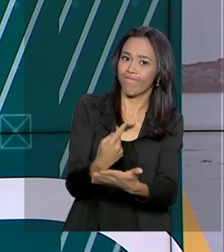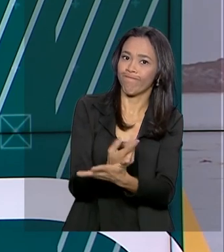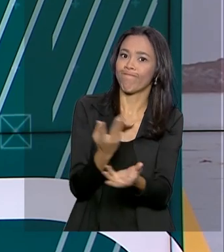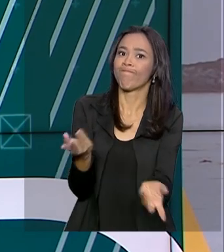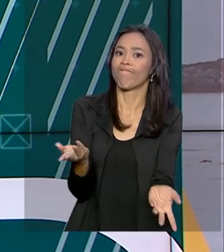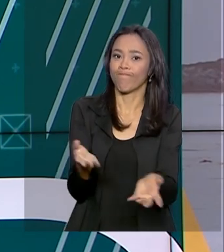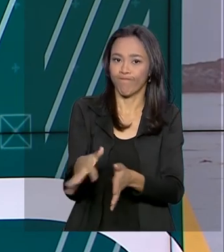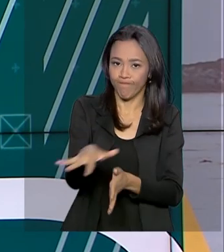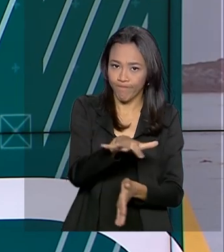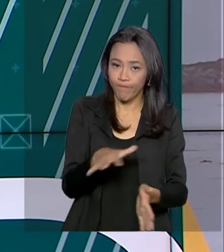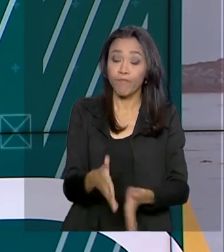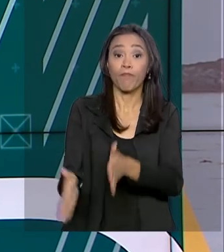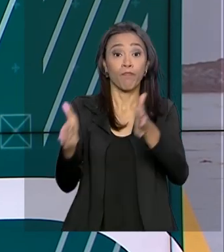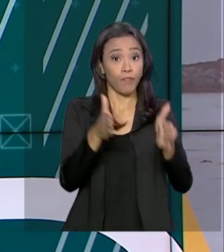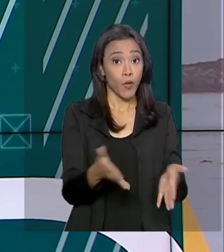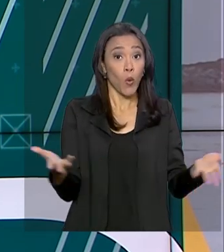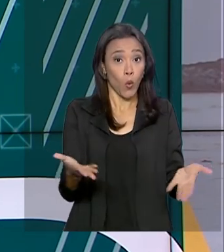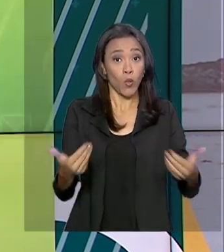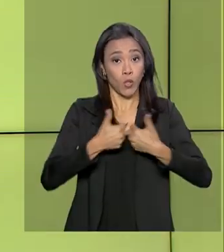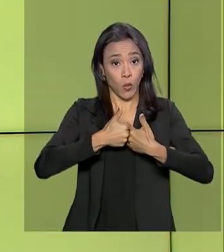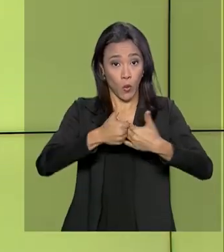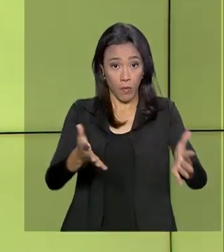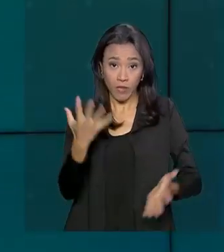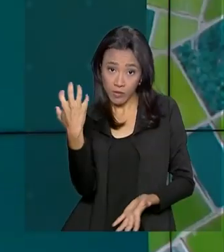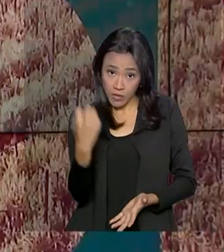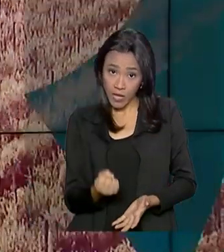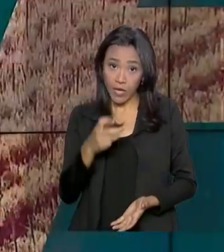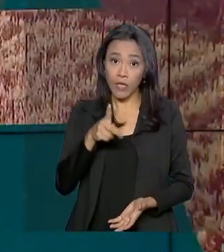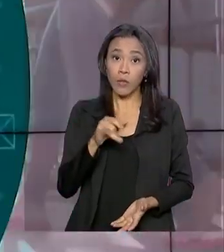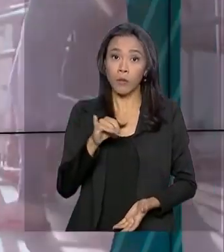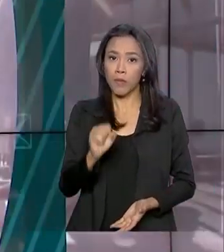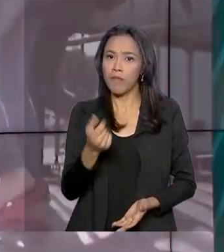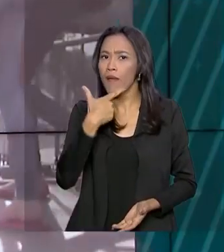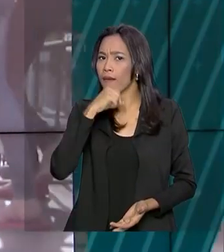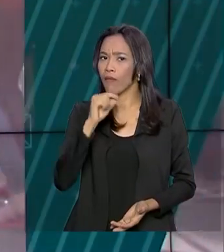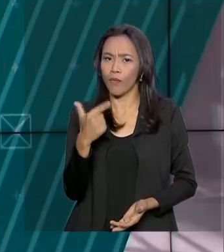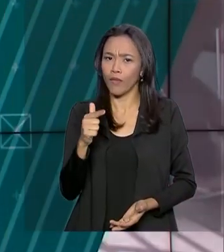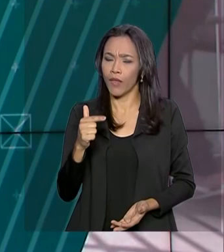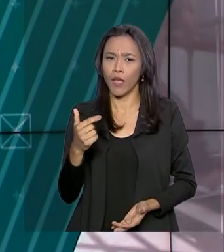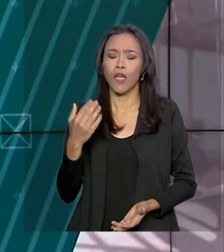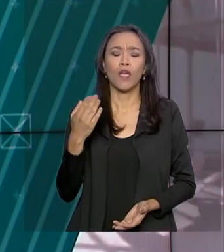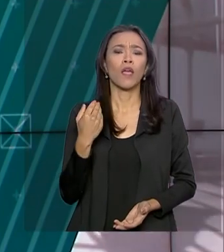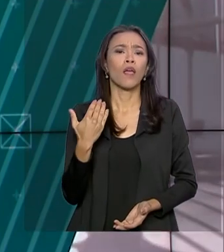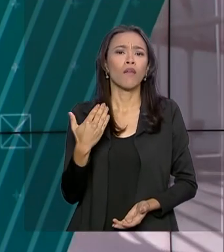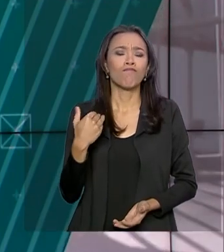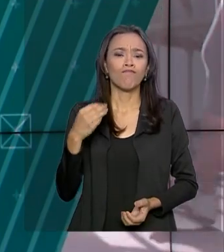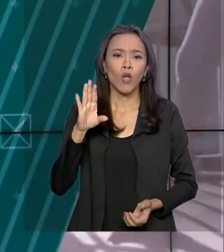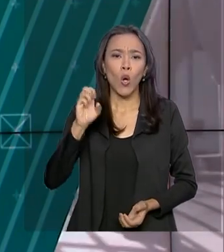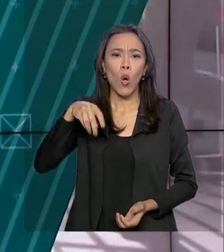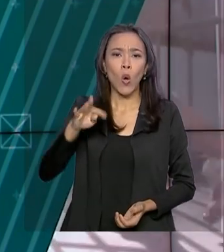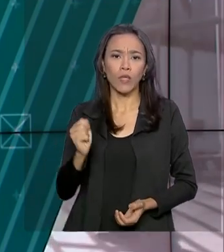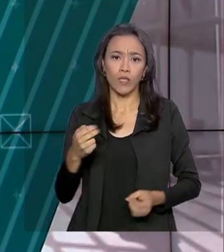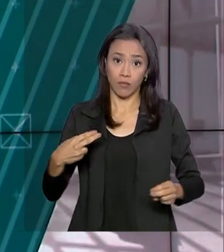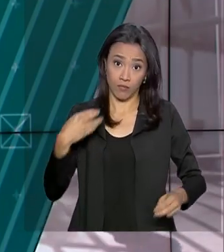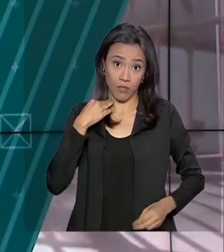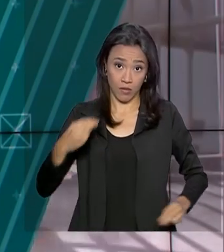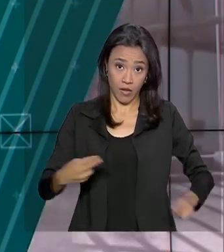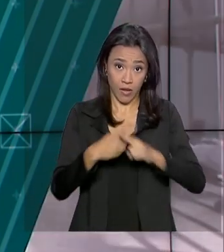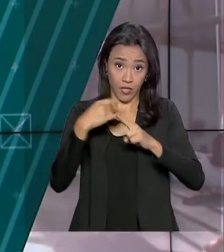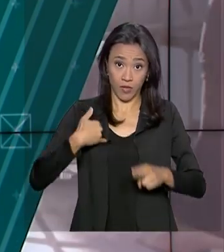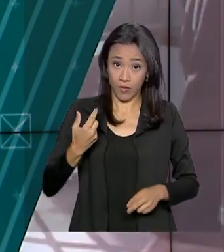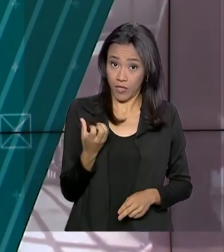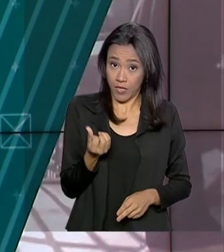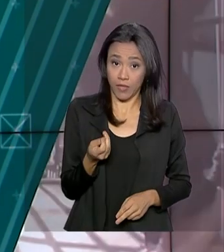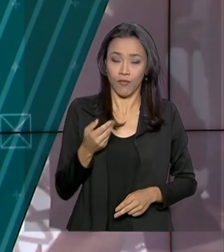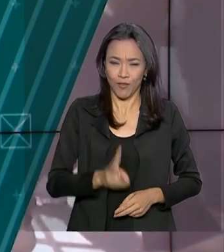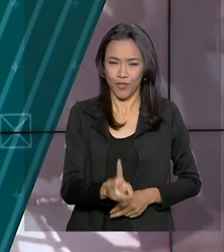E veja também, começam hoje os saques do PIS para quem não tem conta na Caixa e ainda não completou 60 anos. Fique com a